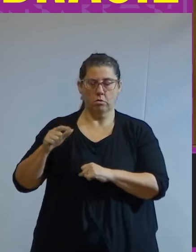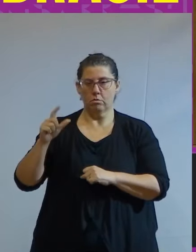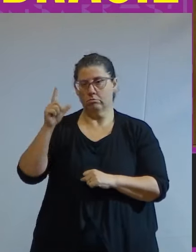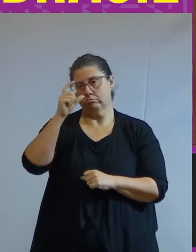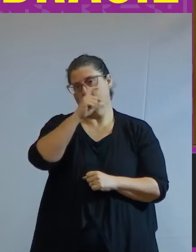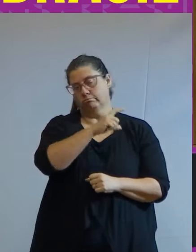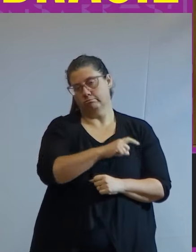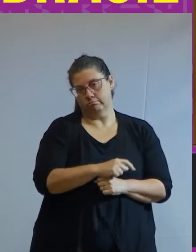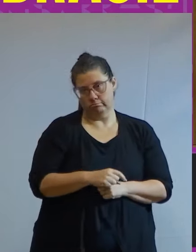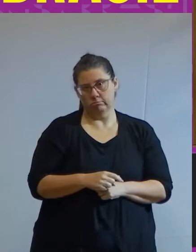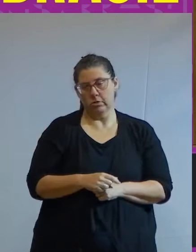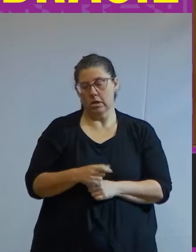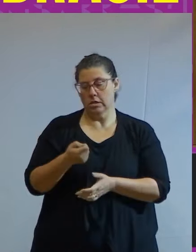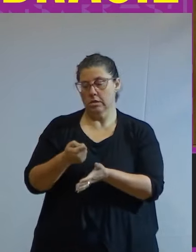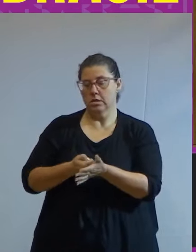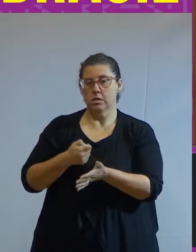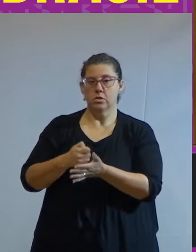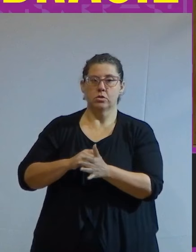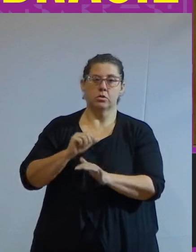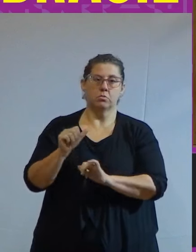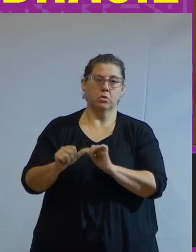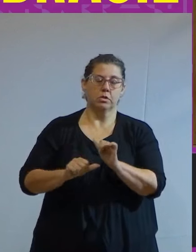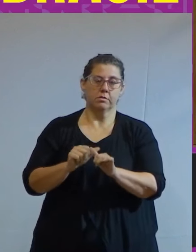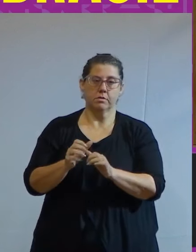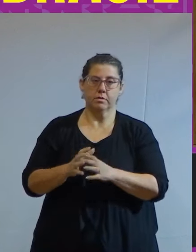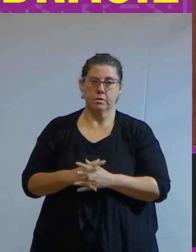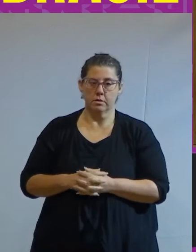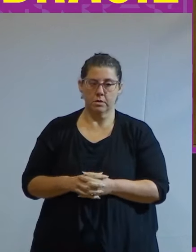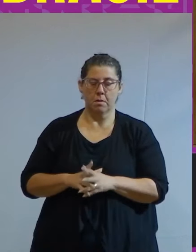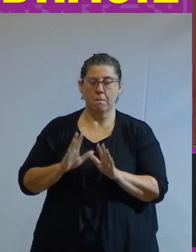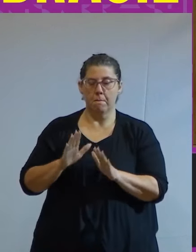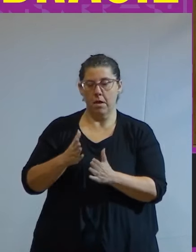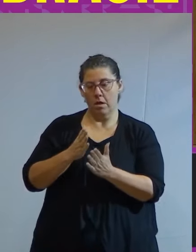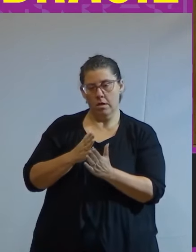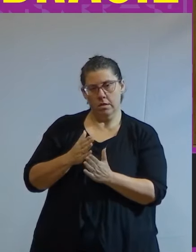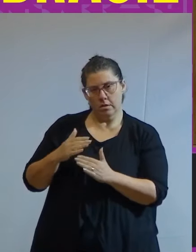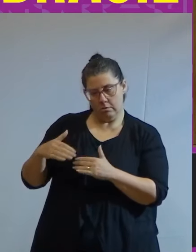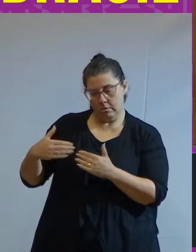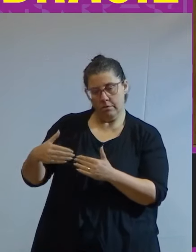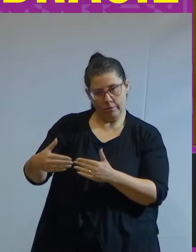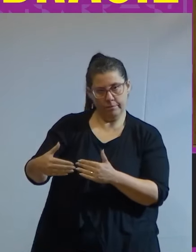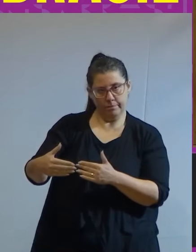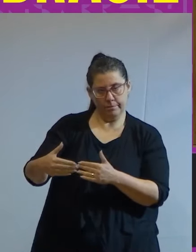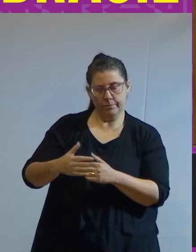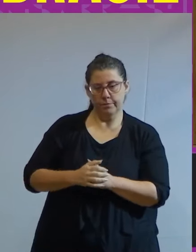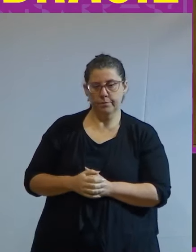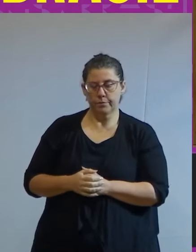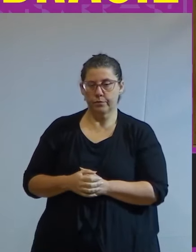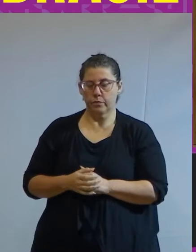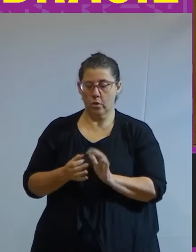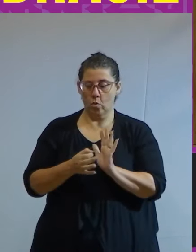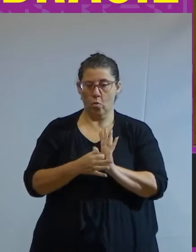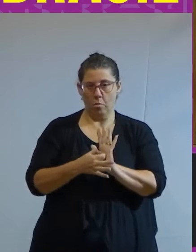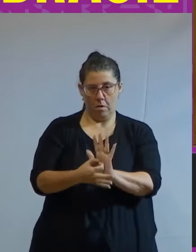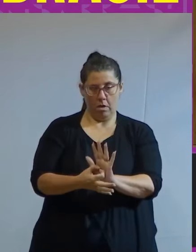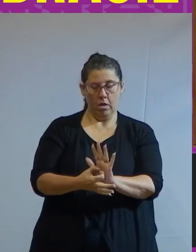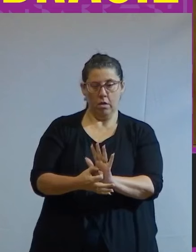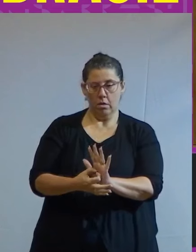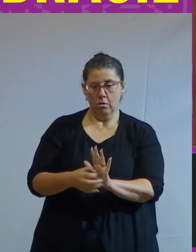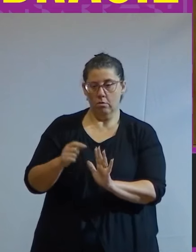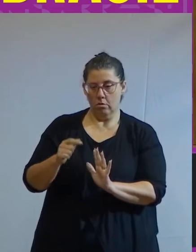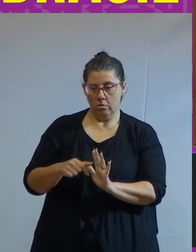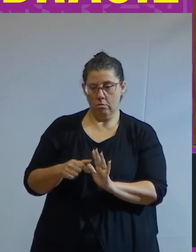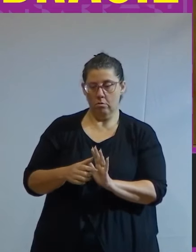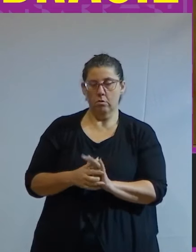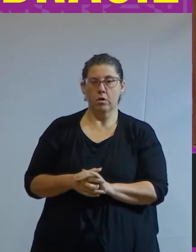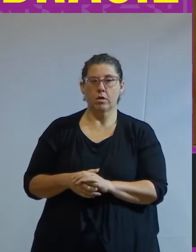difícil exigindo mudanças tectônicas. Mas caminhemos um pouco mais. O argumento de Alencastro que